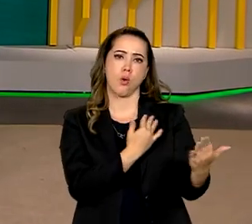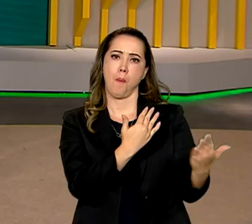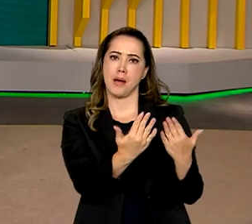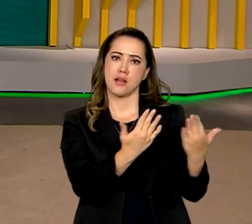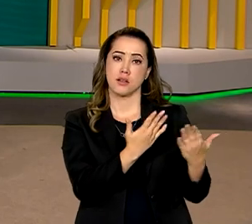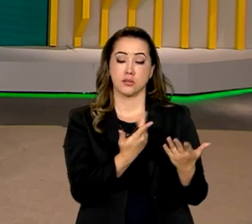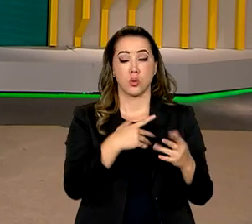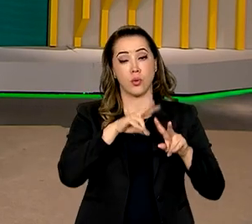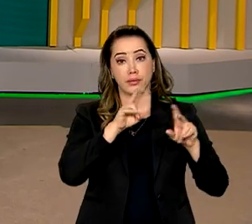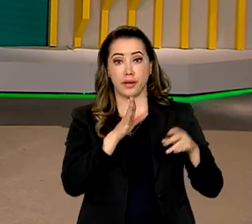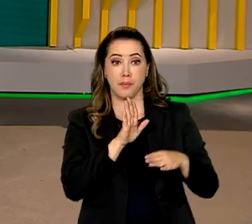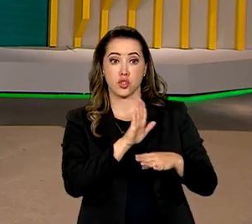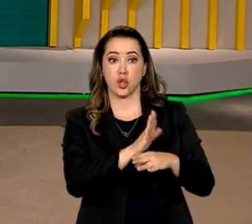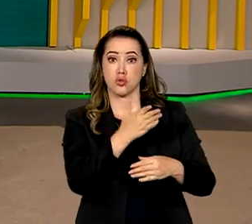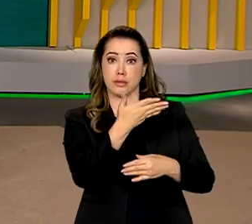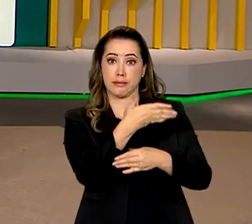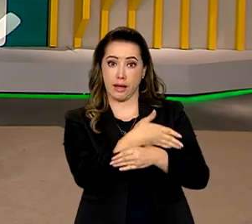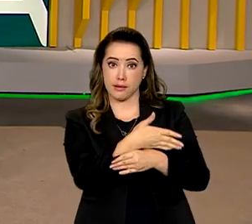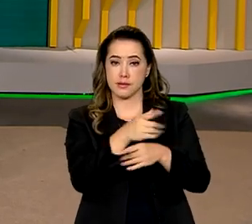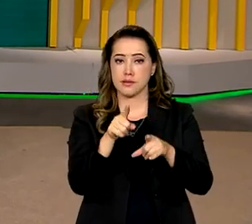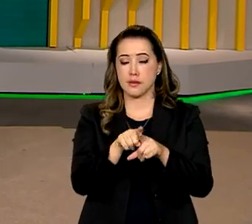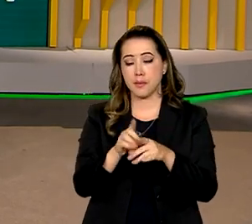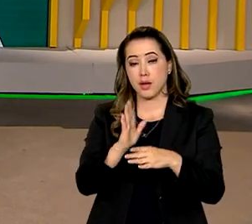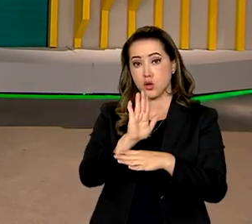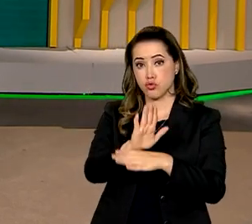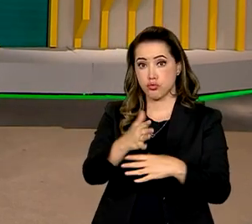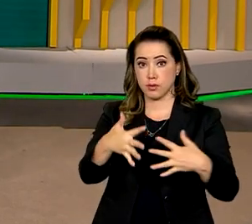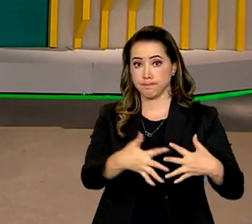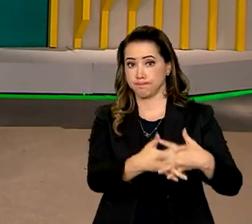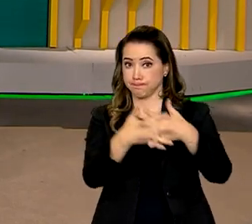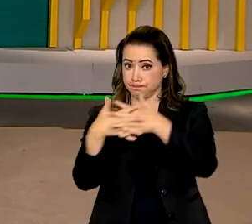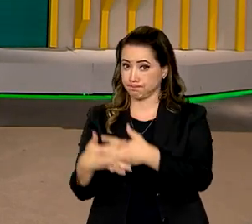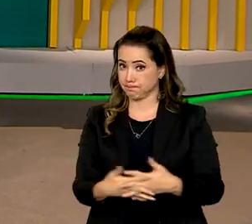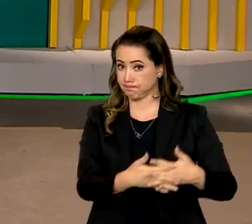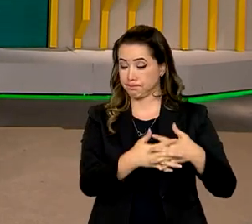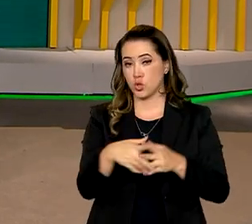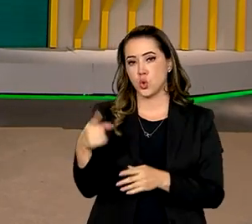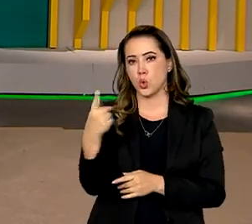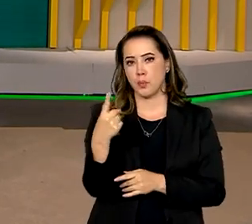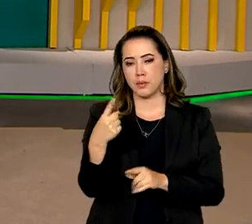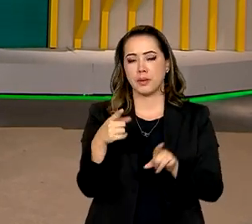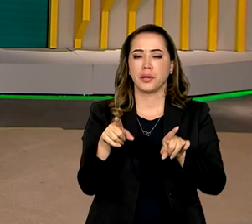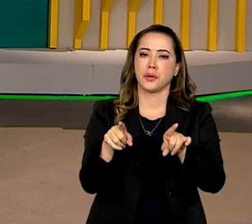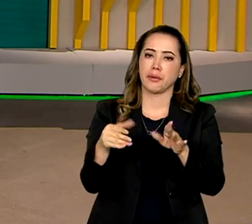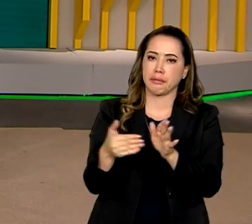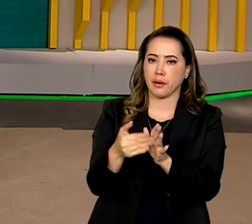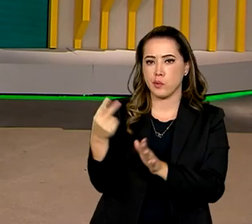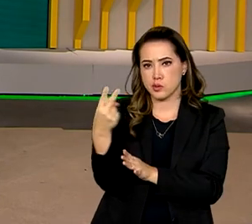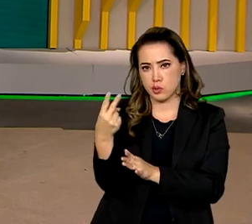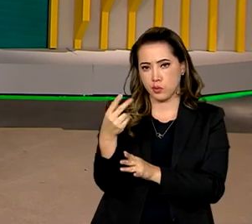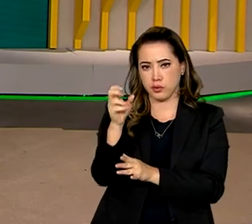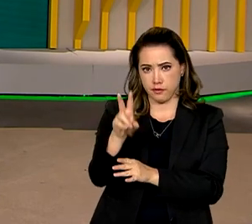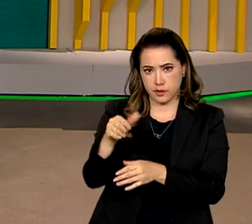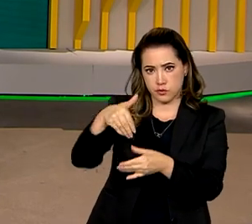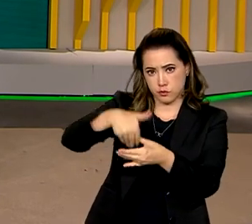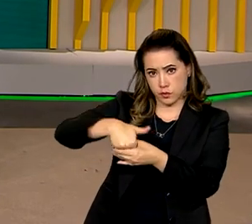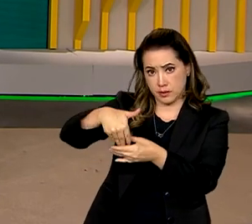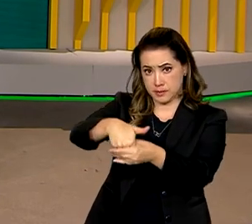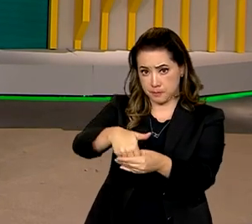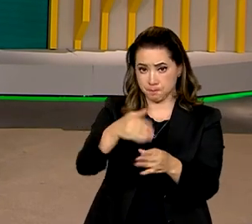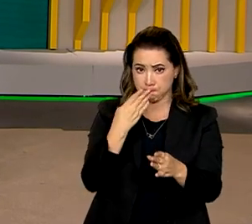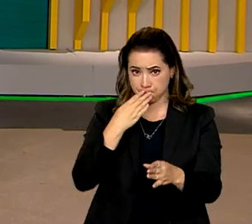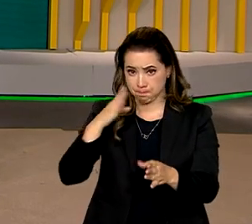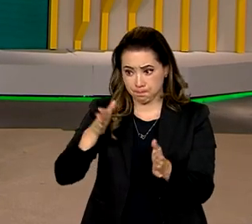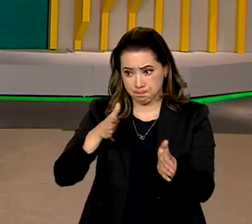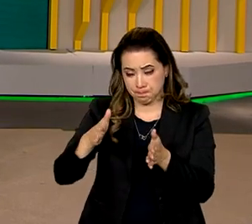relação ao auxílio taxista e ao auxílio caminhoneiro entre o primeiro e o segundo turno das eleições. A CGU também avaliou